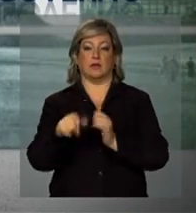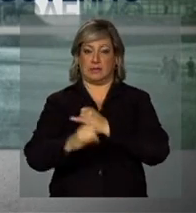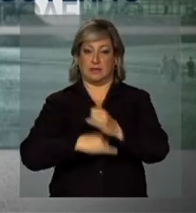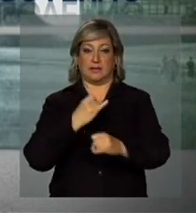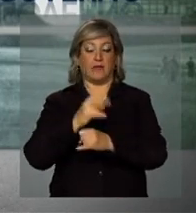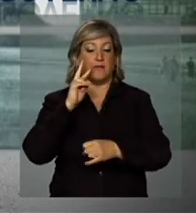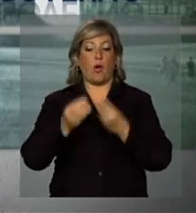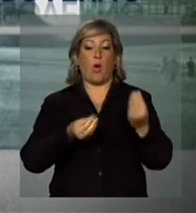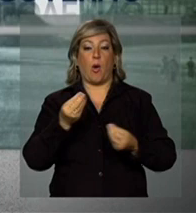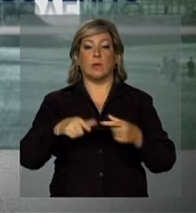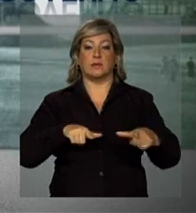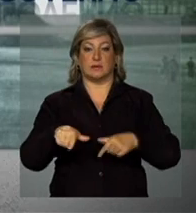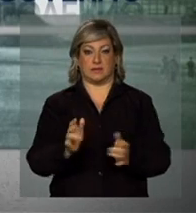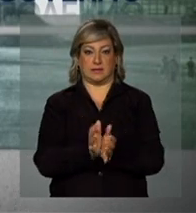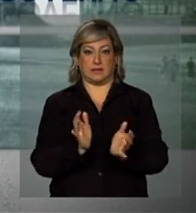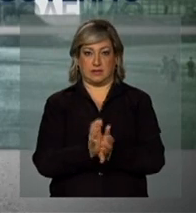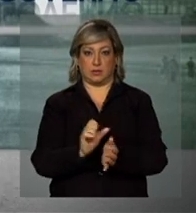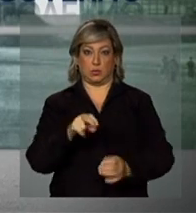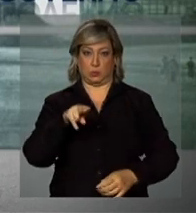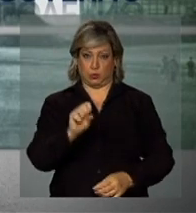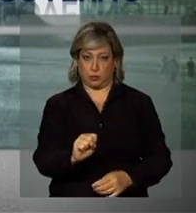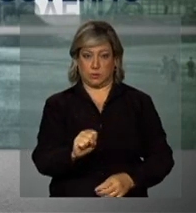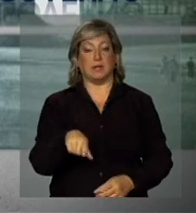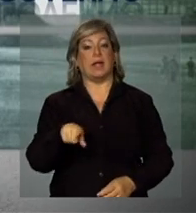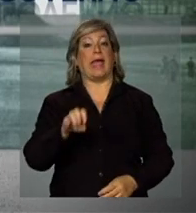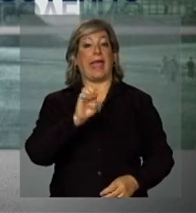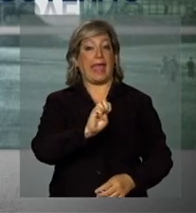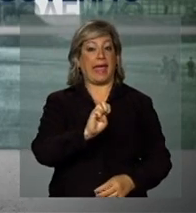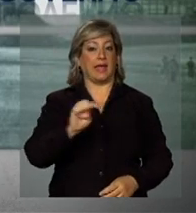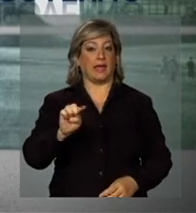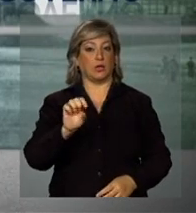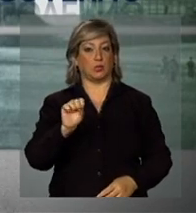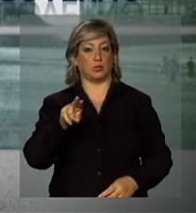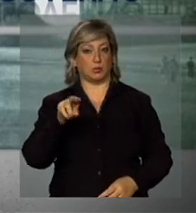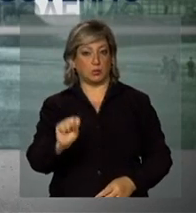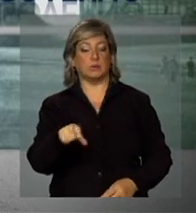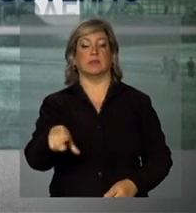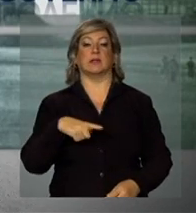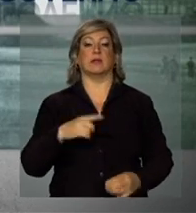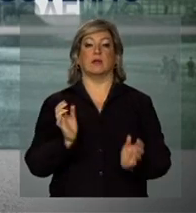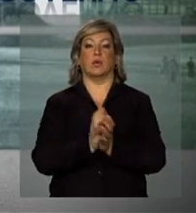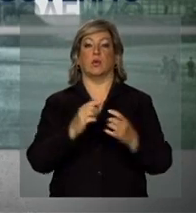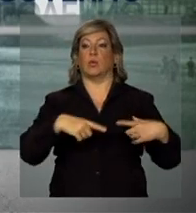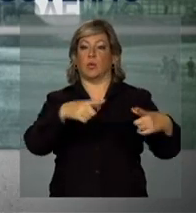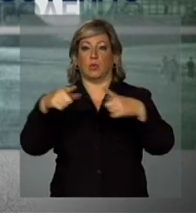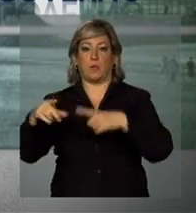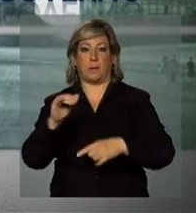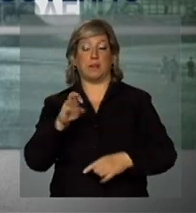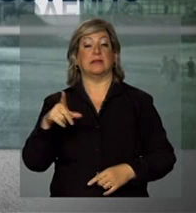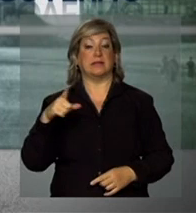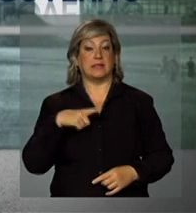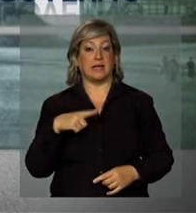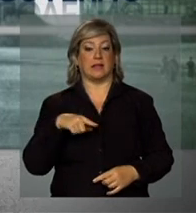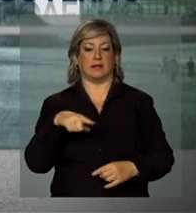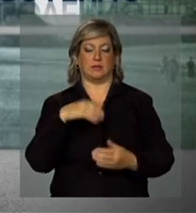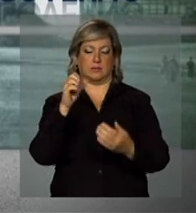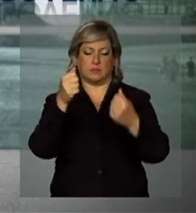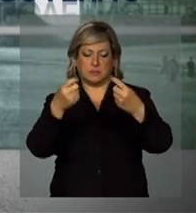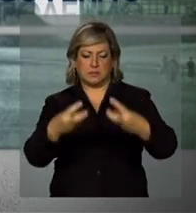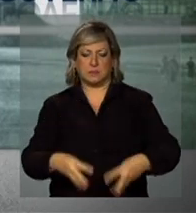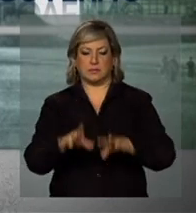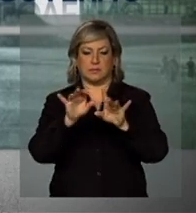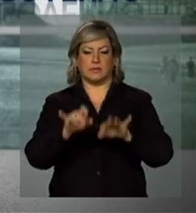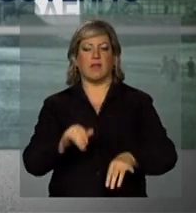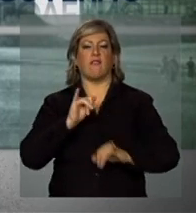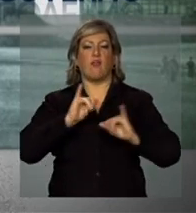serviços do Sistema Único de Saúde. E com o ESUS, as unidades básicas terão prontuários eletrônicos com os dados dos